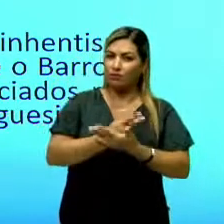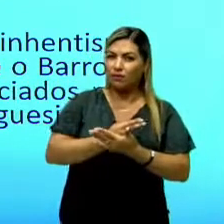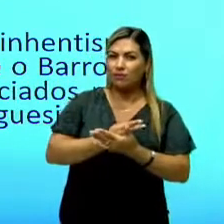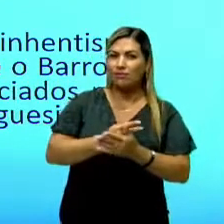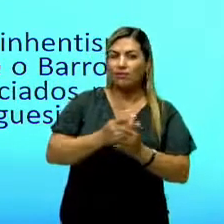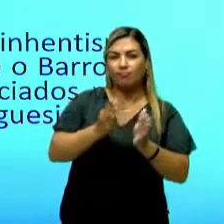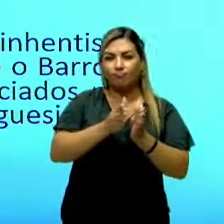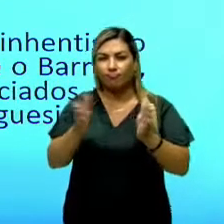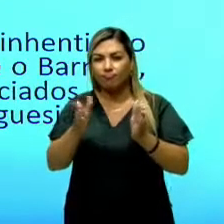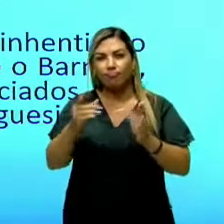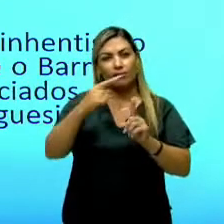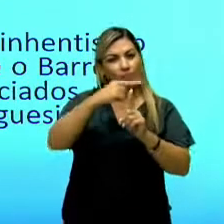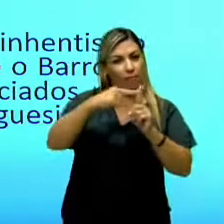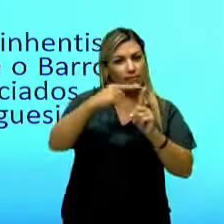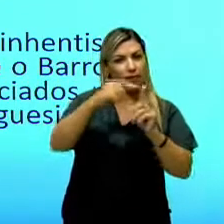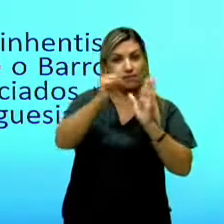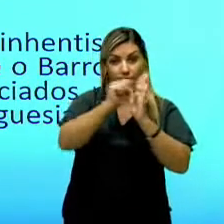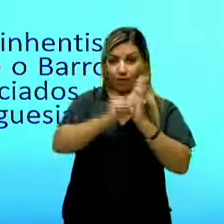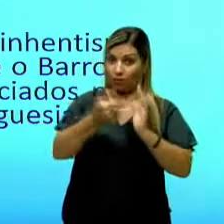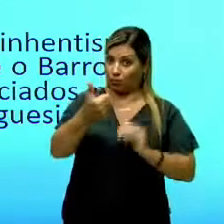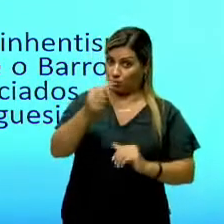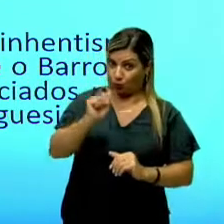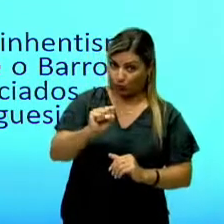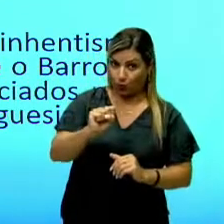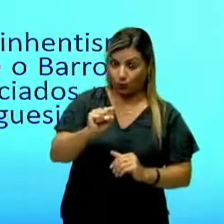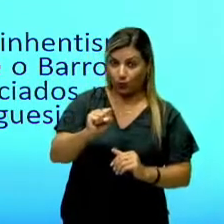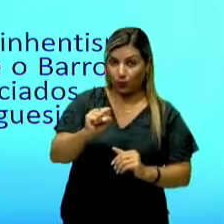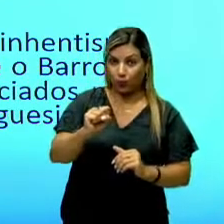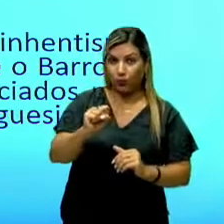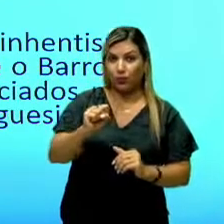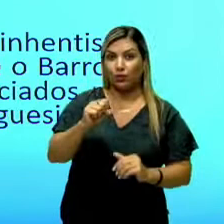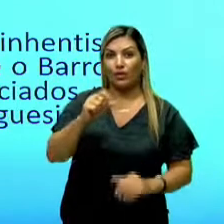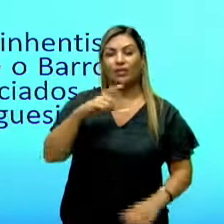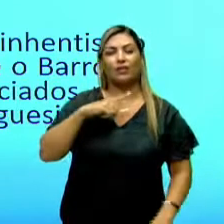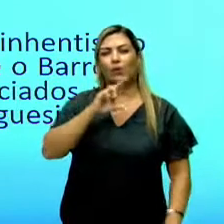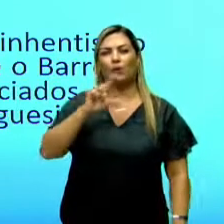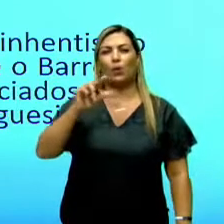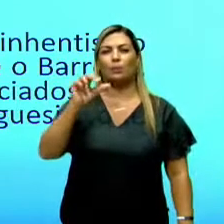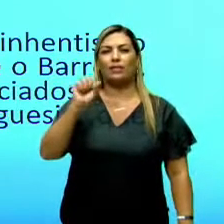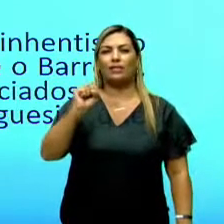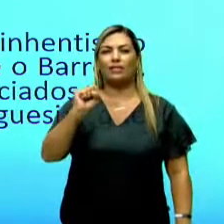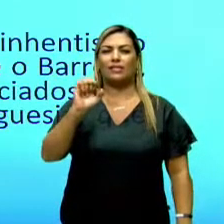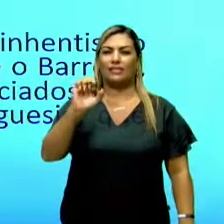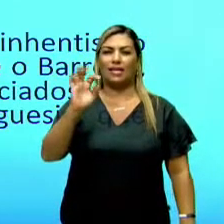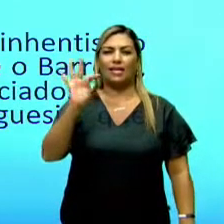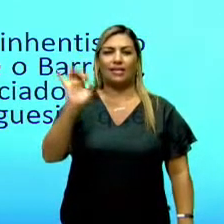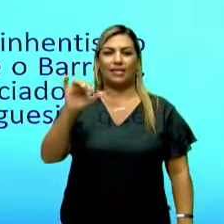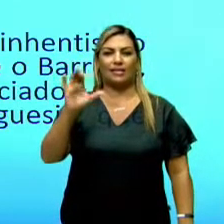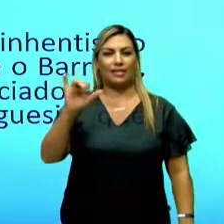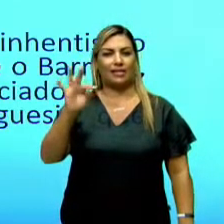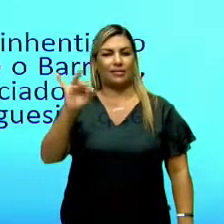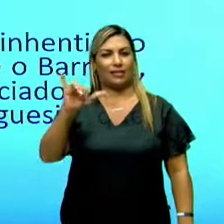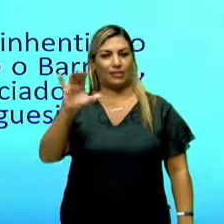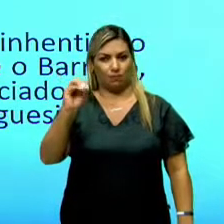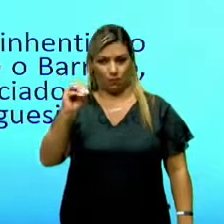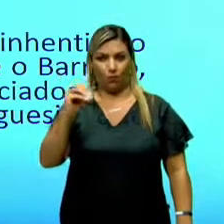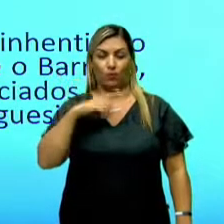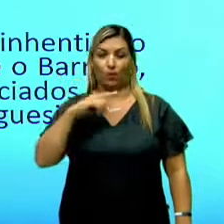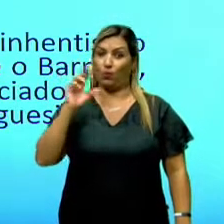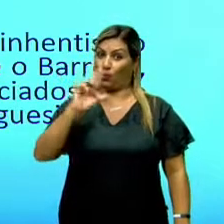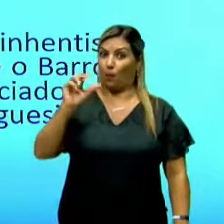metade do século XVIII, por isso ele tem o nome de setecentismo também, tá? E o nome